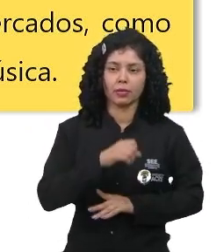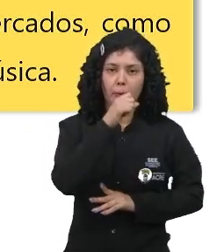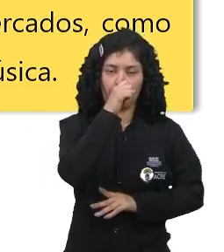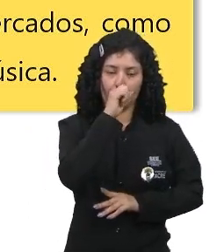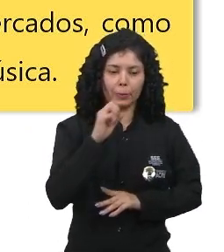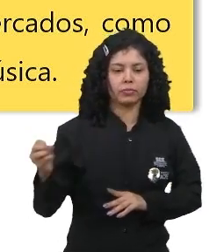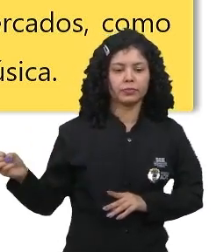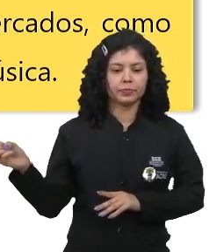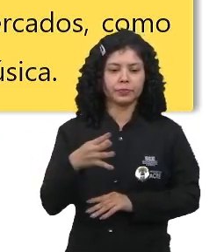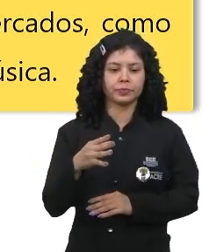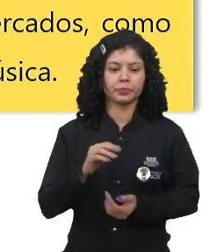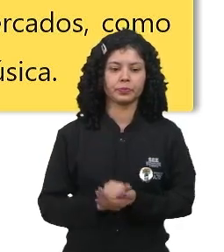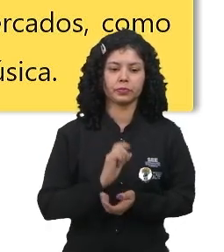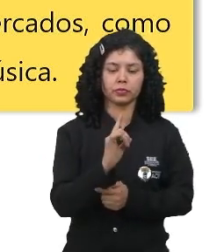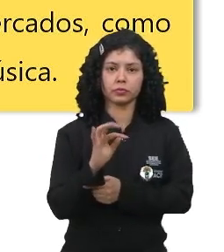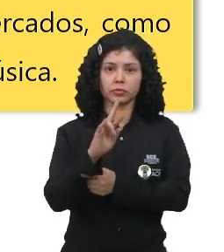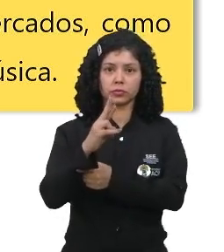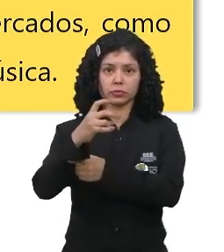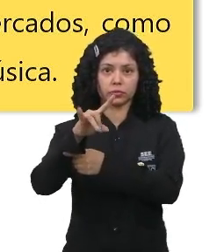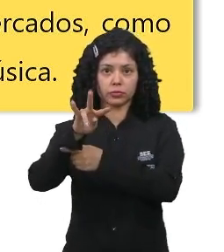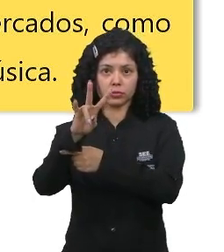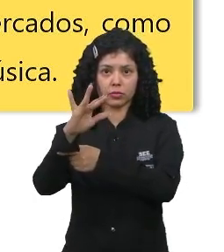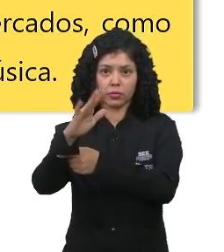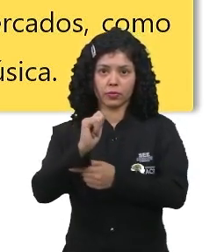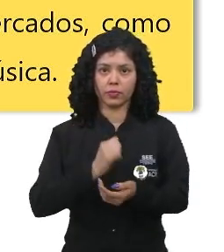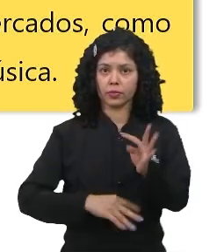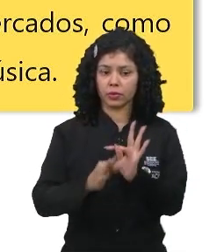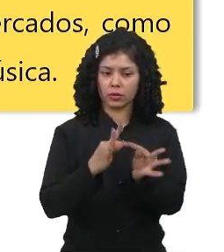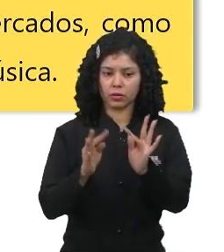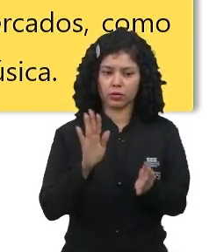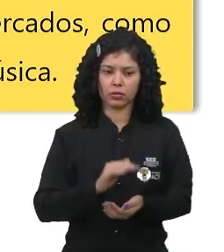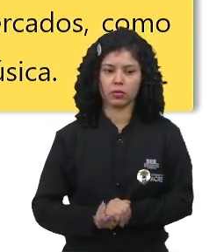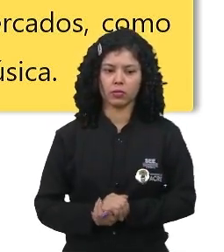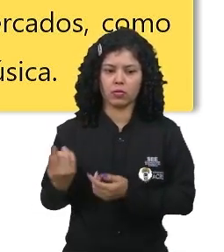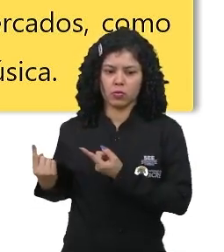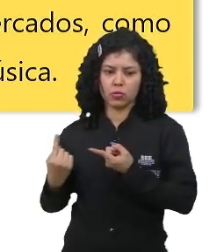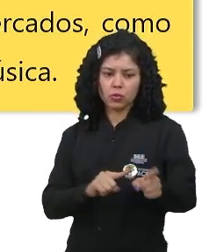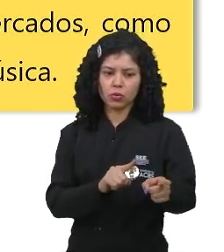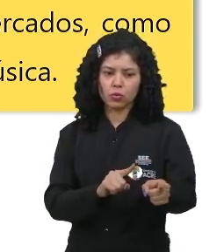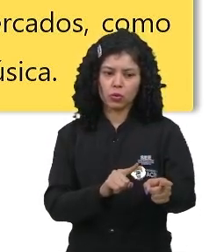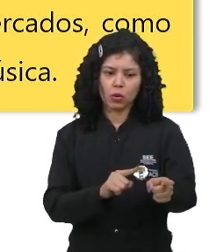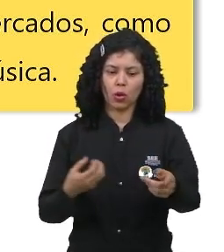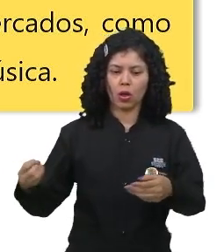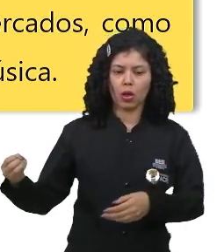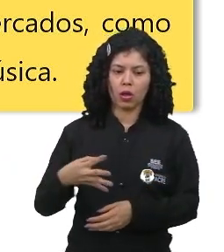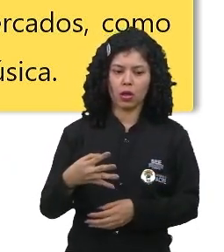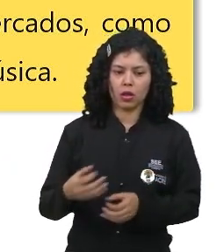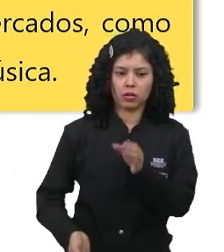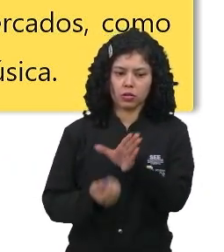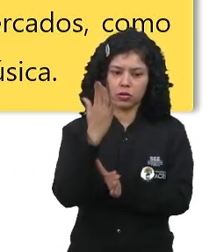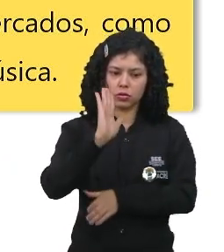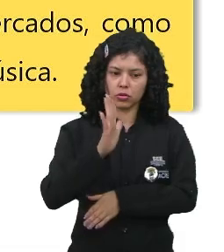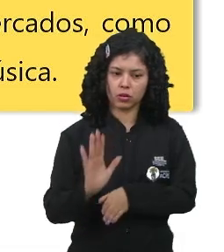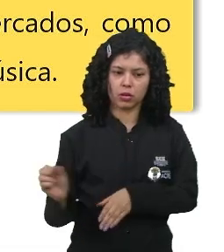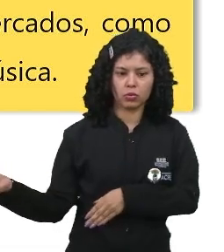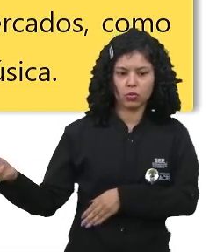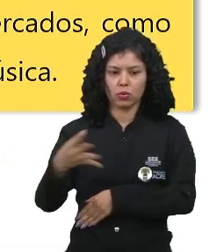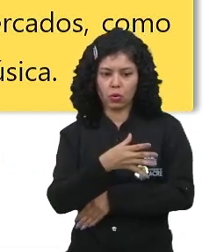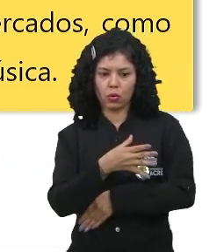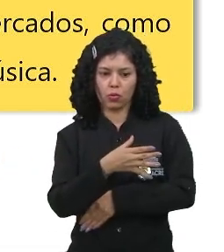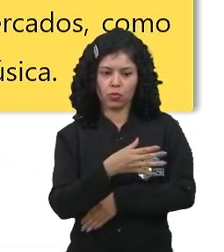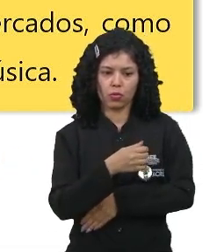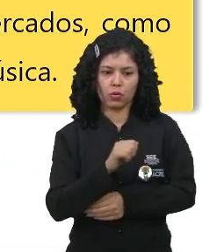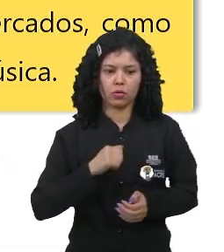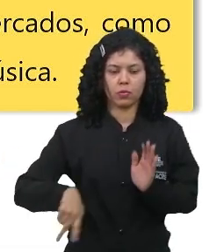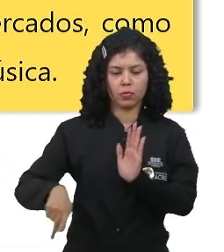Inovação disruptiva, tecnologias que desafiam modelos de negócios existentes e